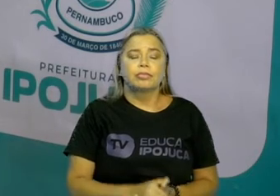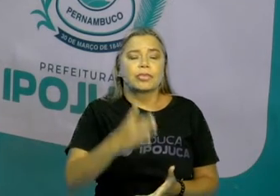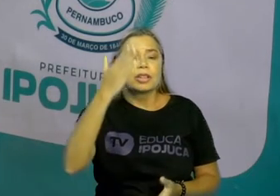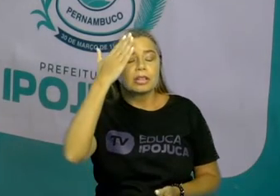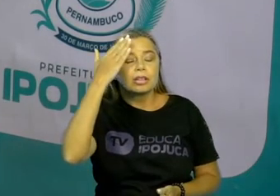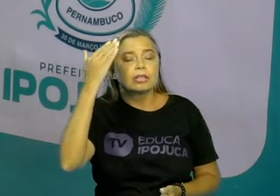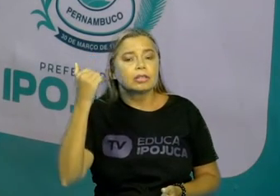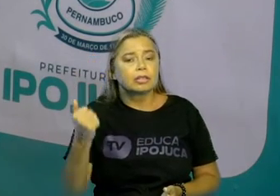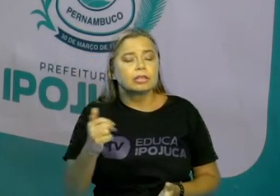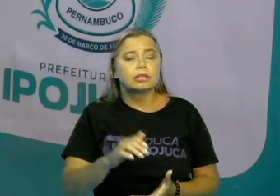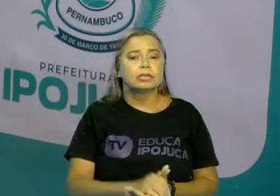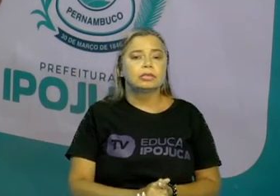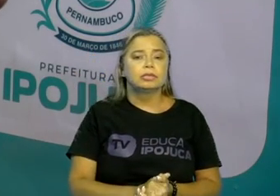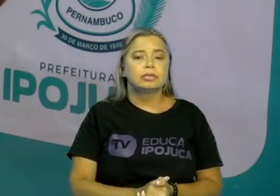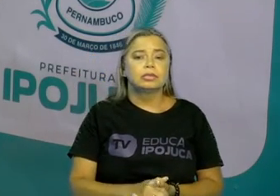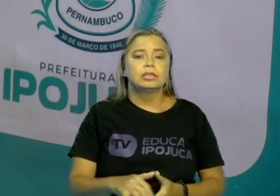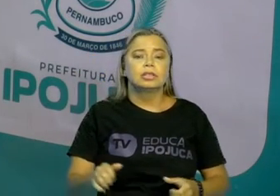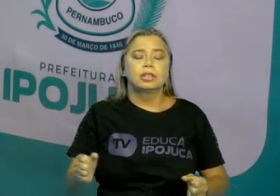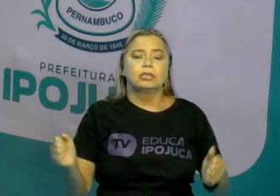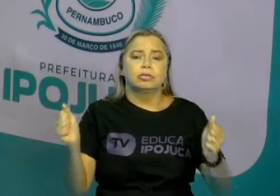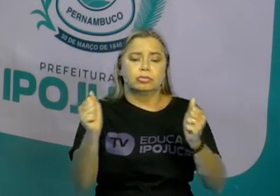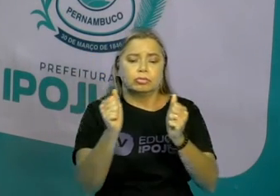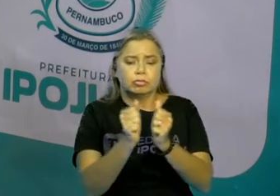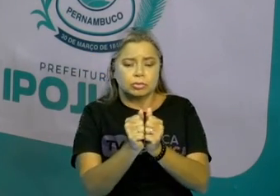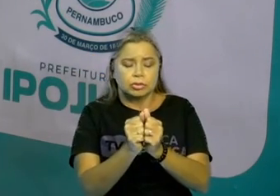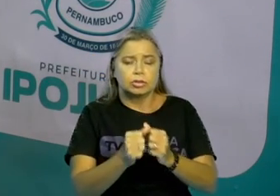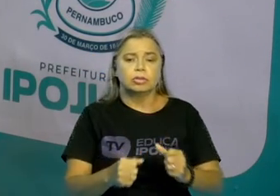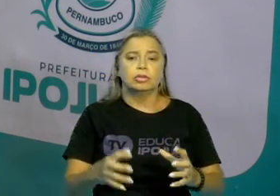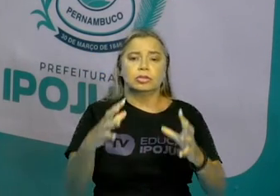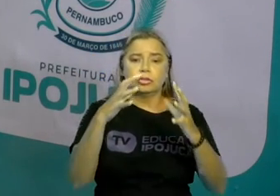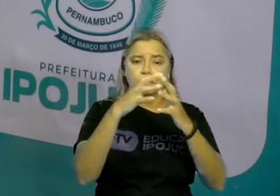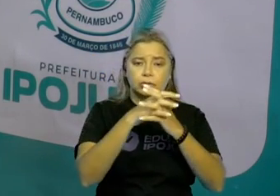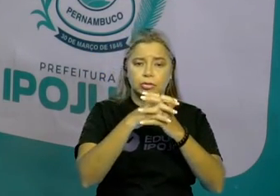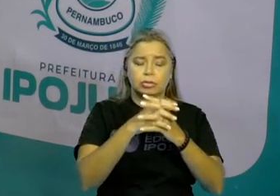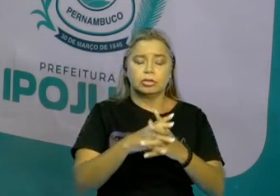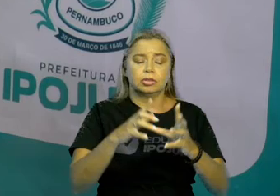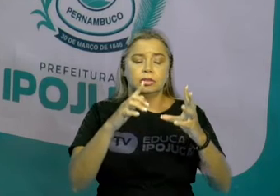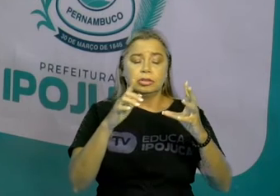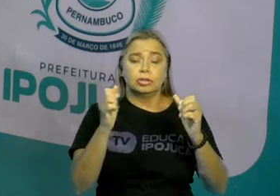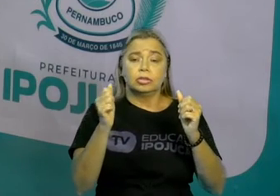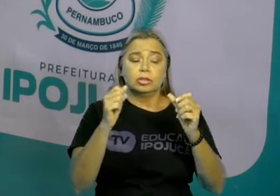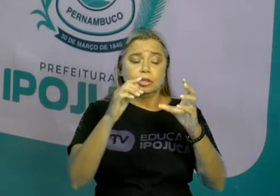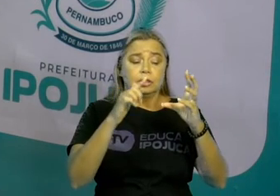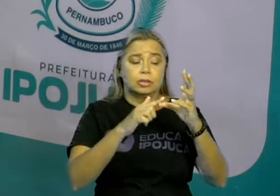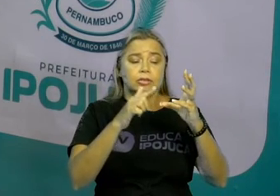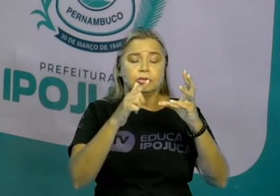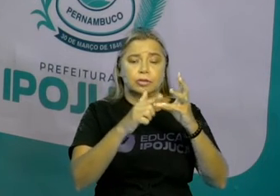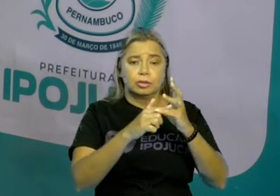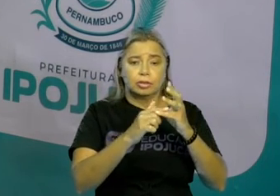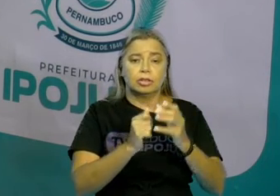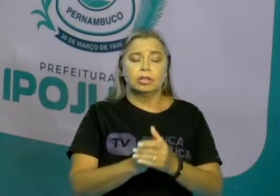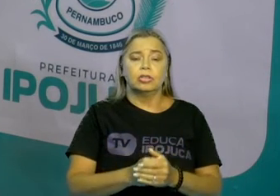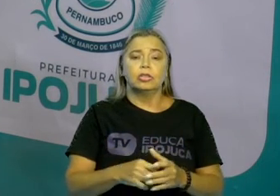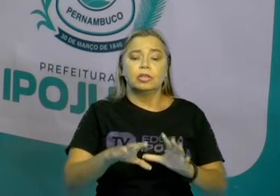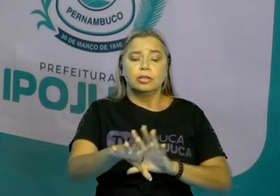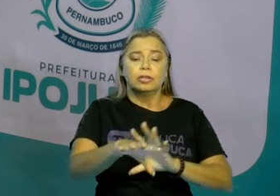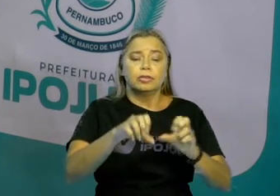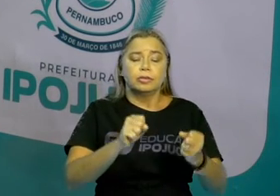relembrando que a junção das consoantes com as vogais vai ser formada as sílabas.